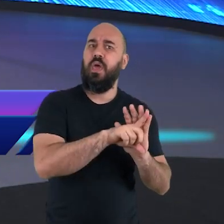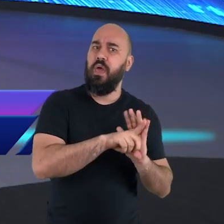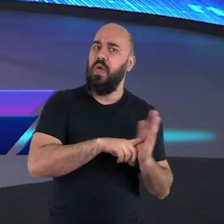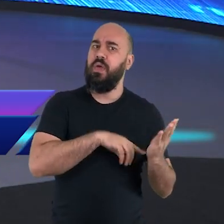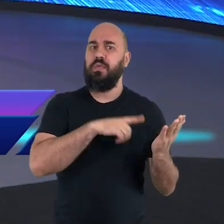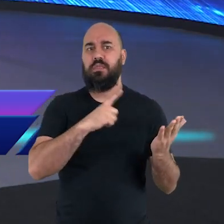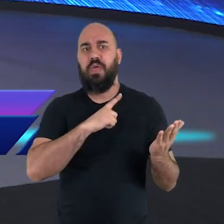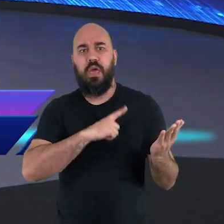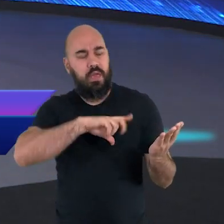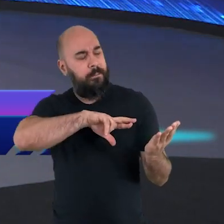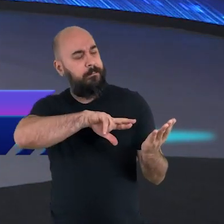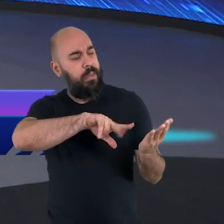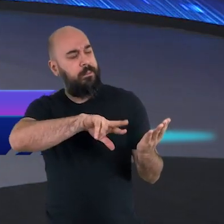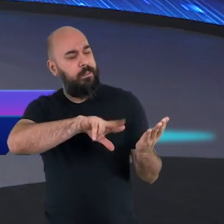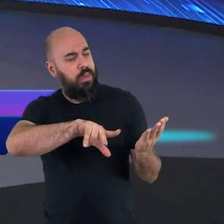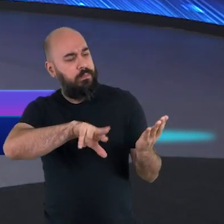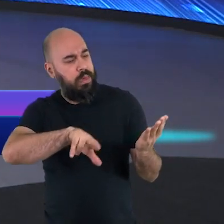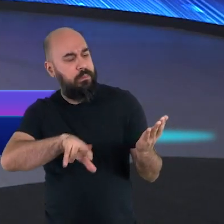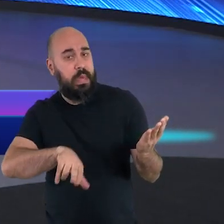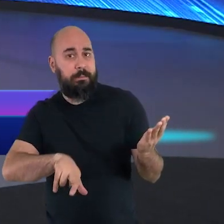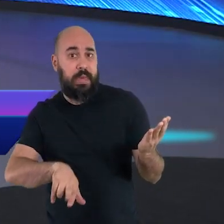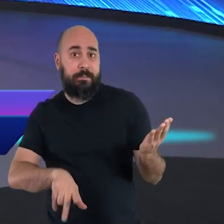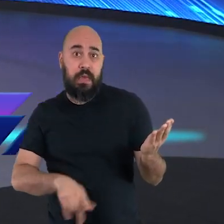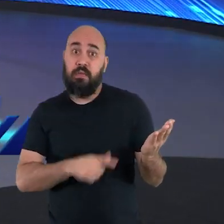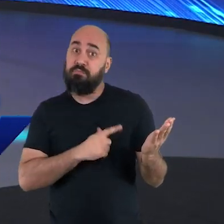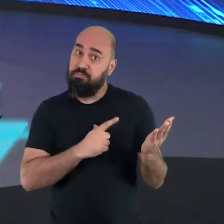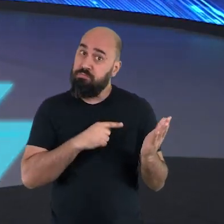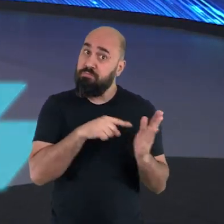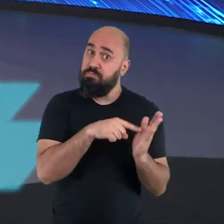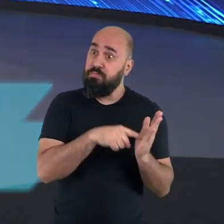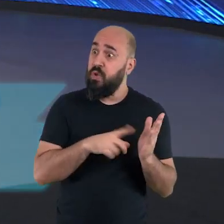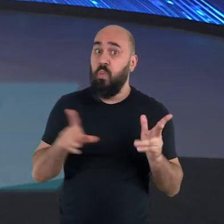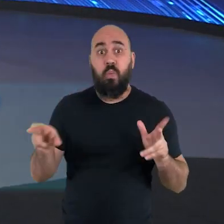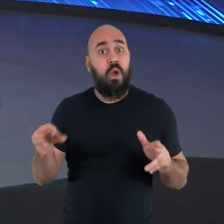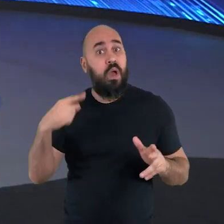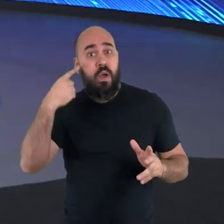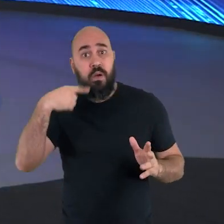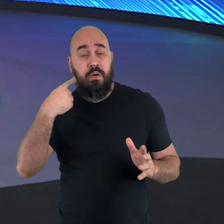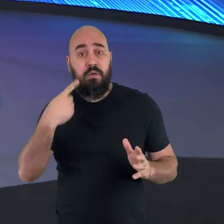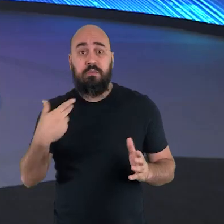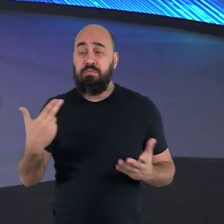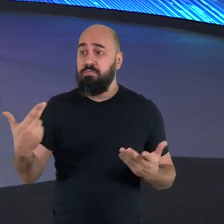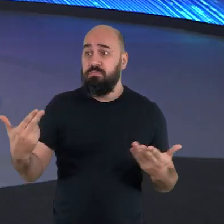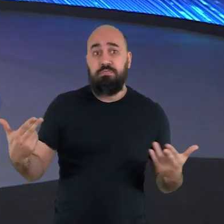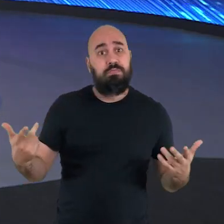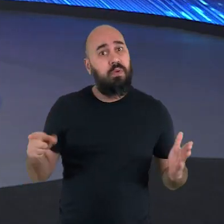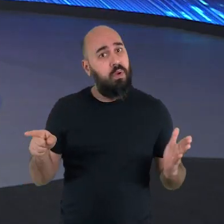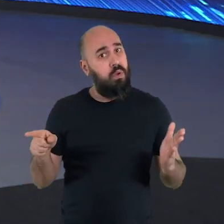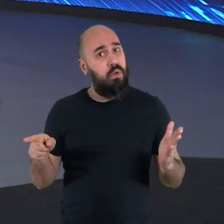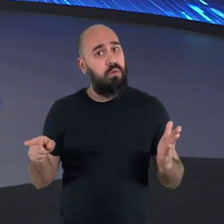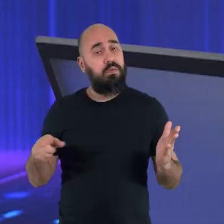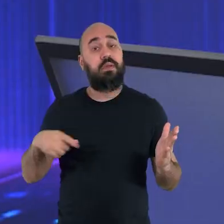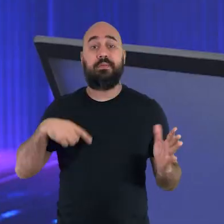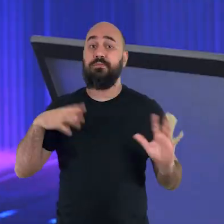que apontam um julgamento do qual todos os seres humanos vão passar.